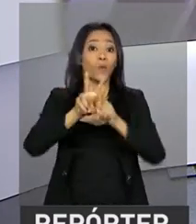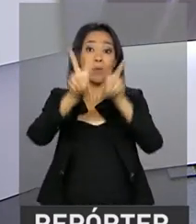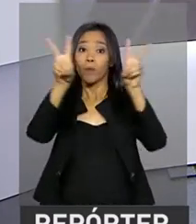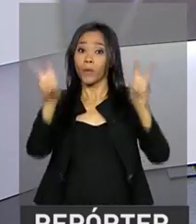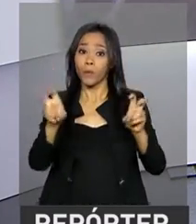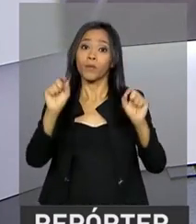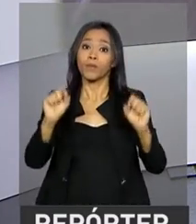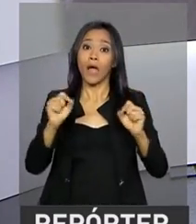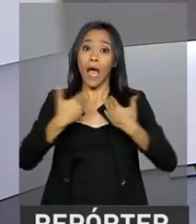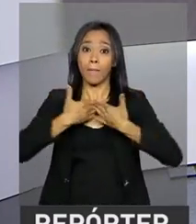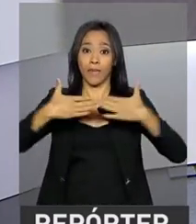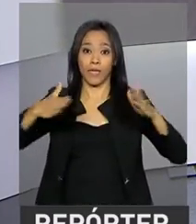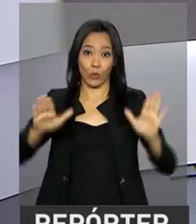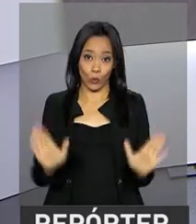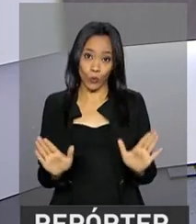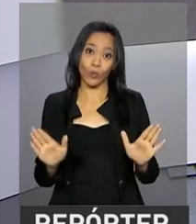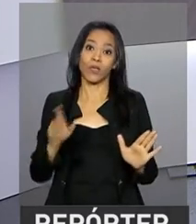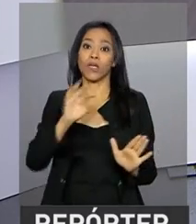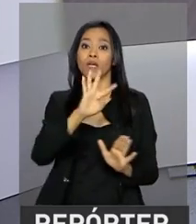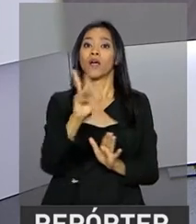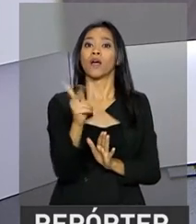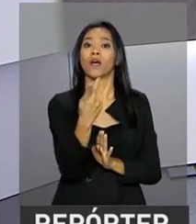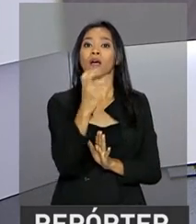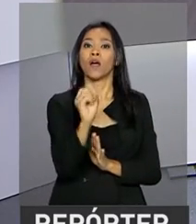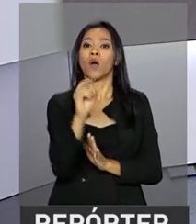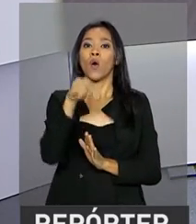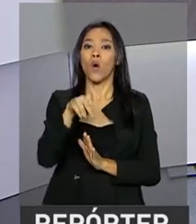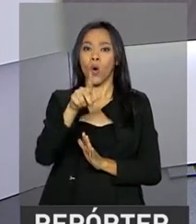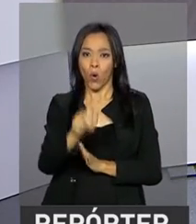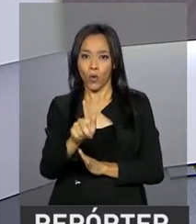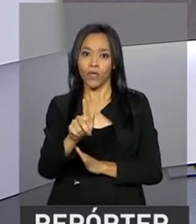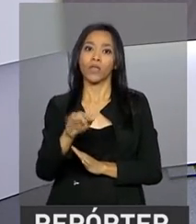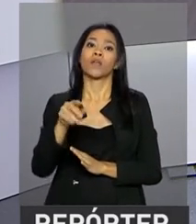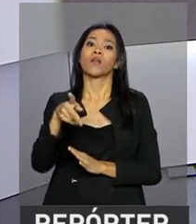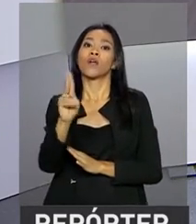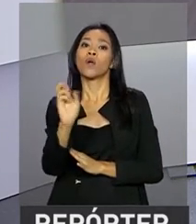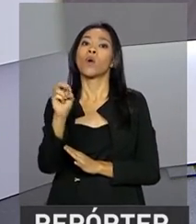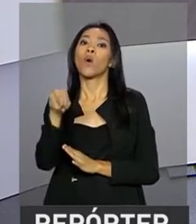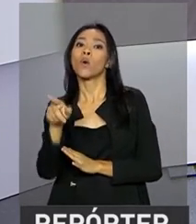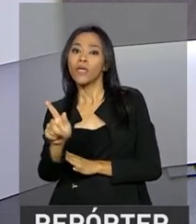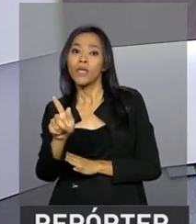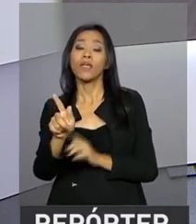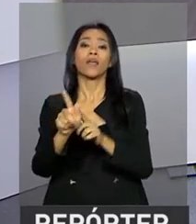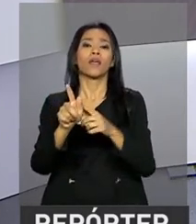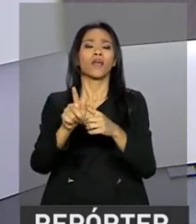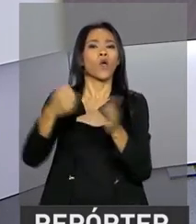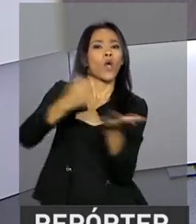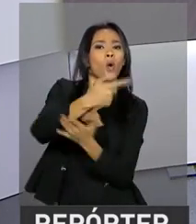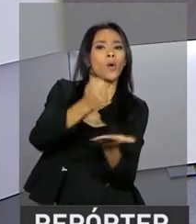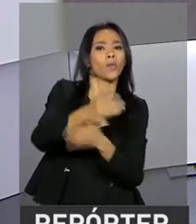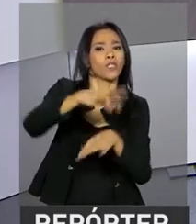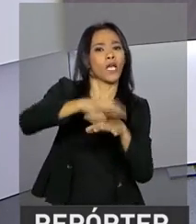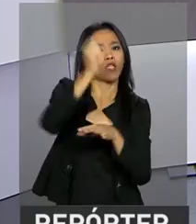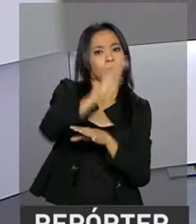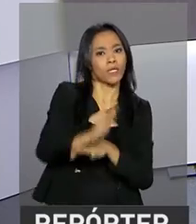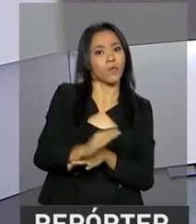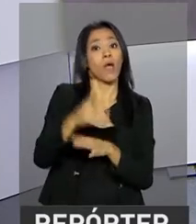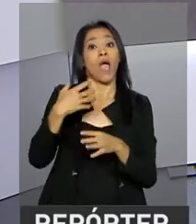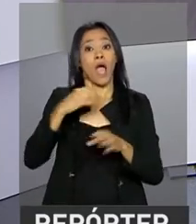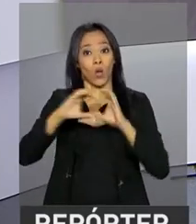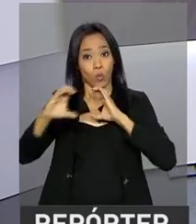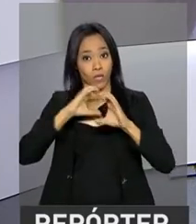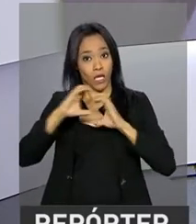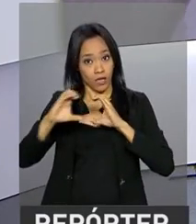a reabertura por Hong Kong do mercado à carne brasileira, a Secretaria de Comunicação Social da